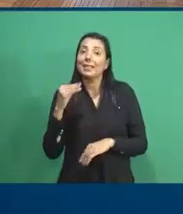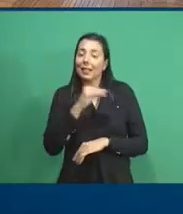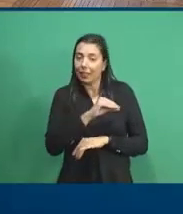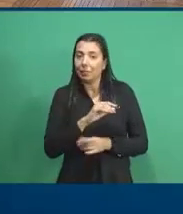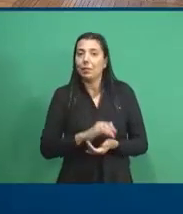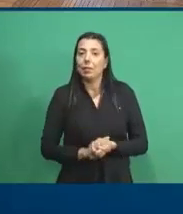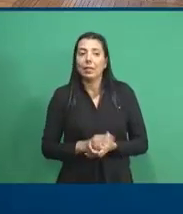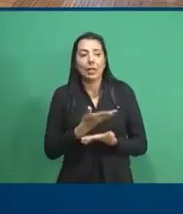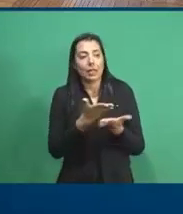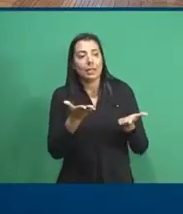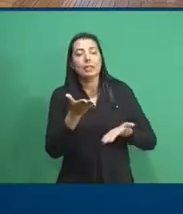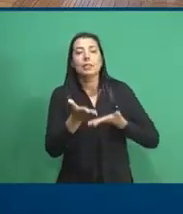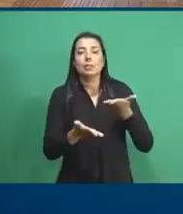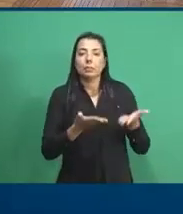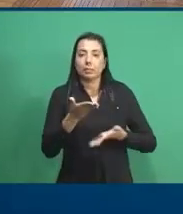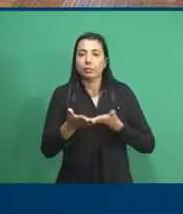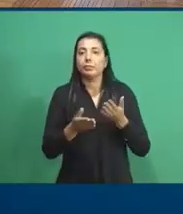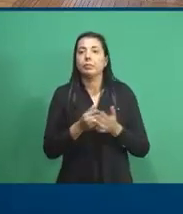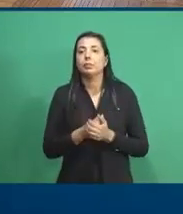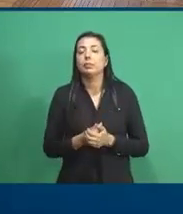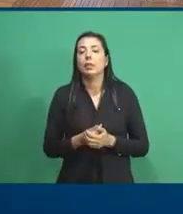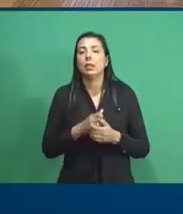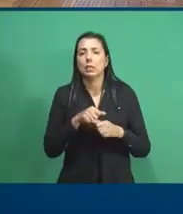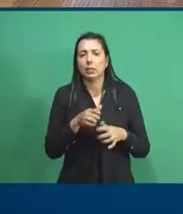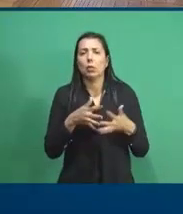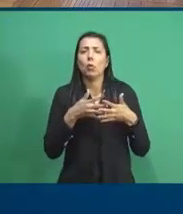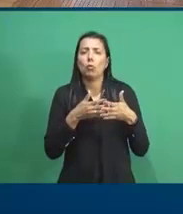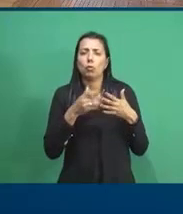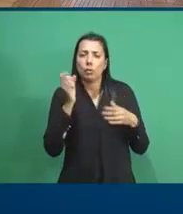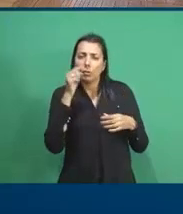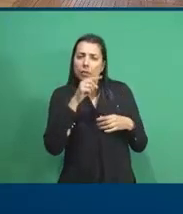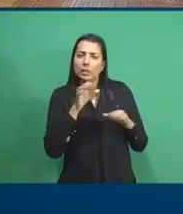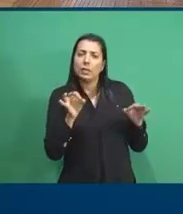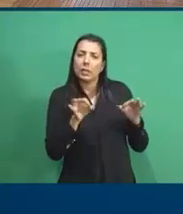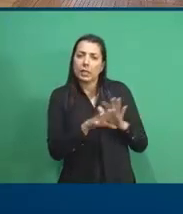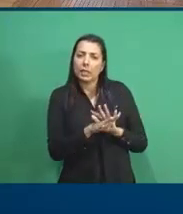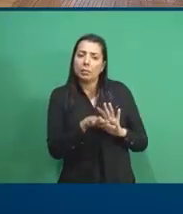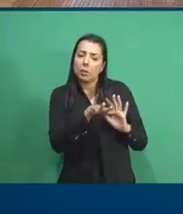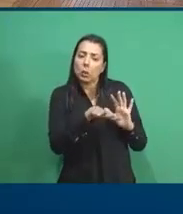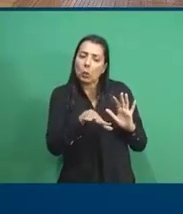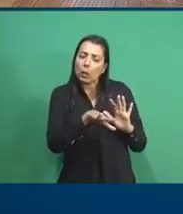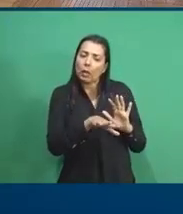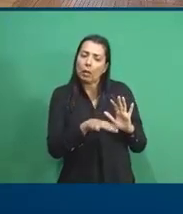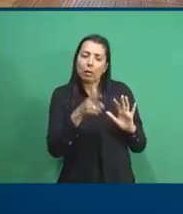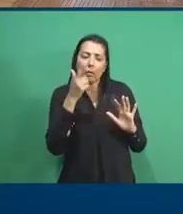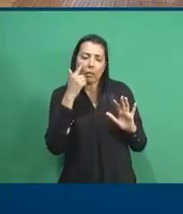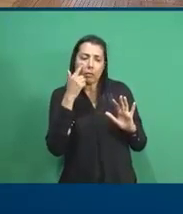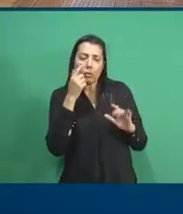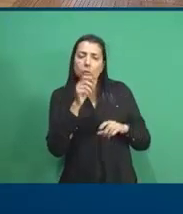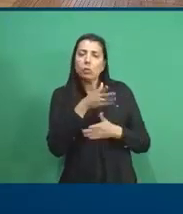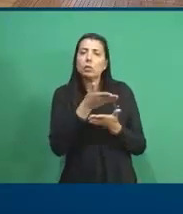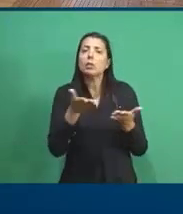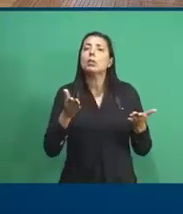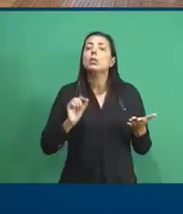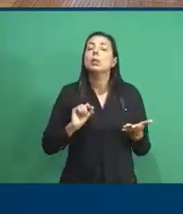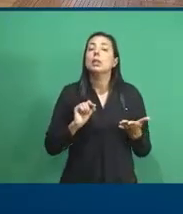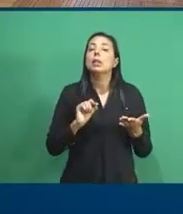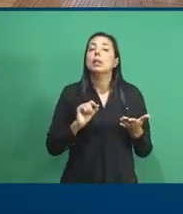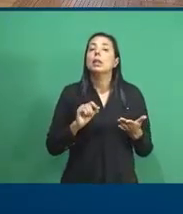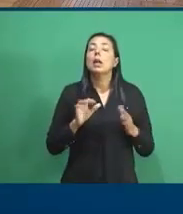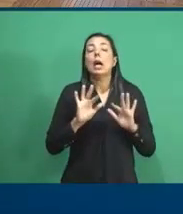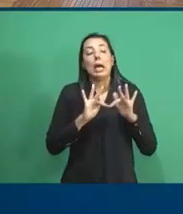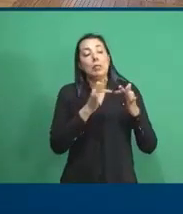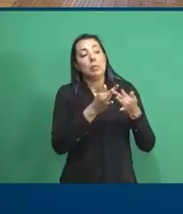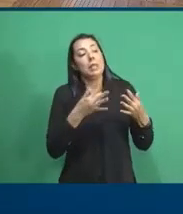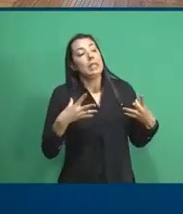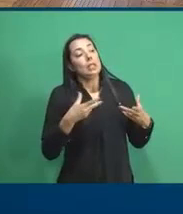a esse tratamento. É bem complicado, porque a gente acaba indo para campo e visualizando a família